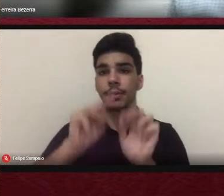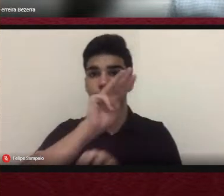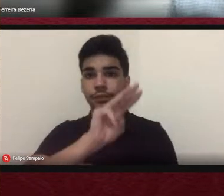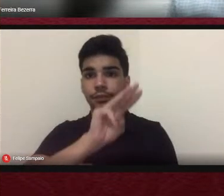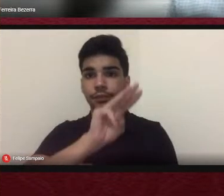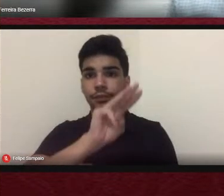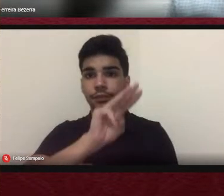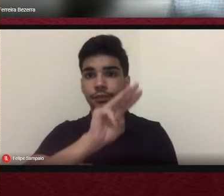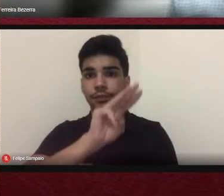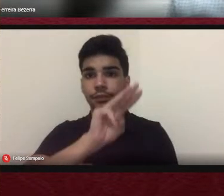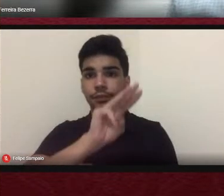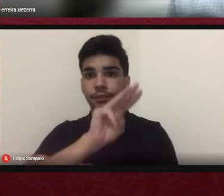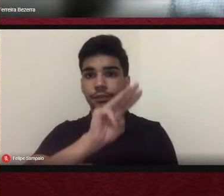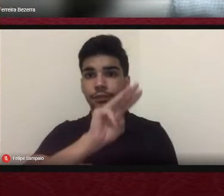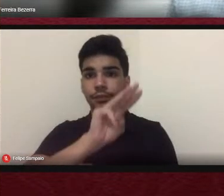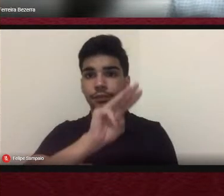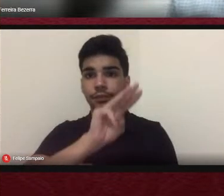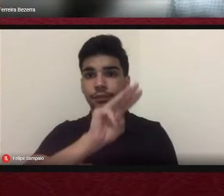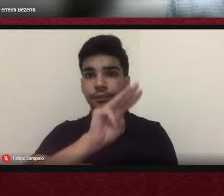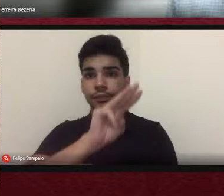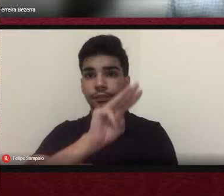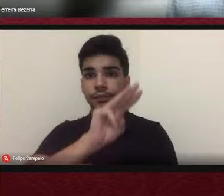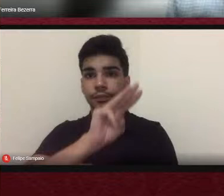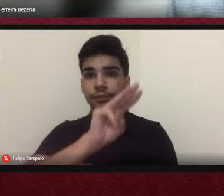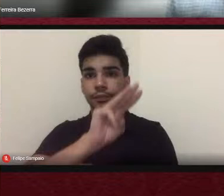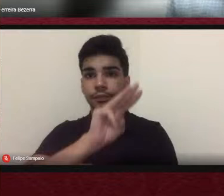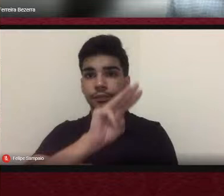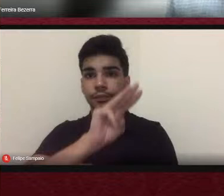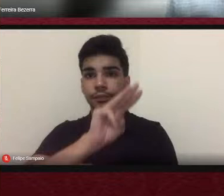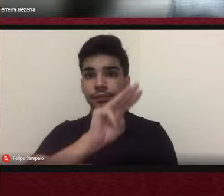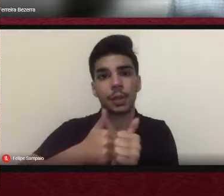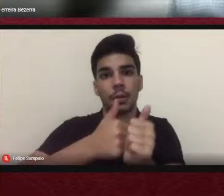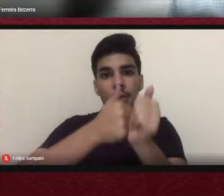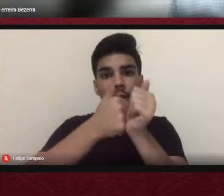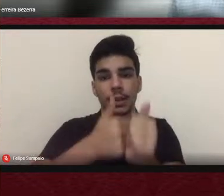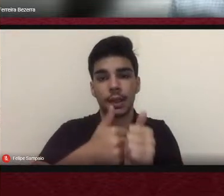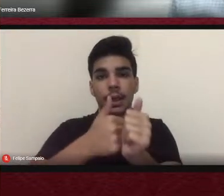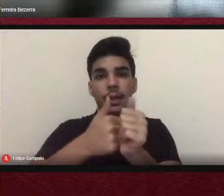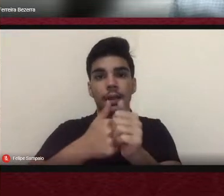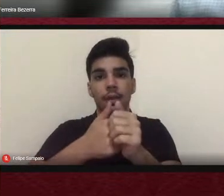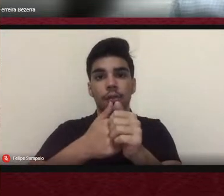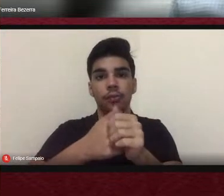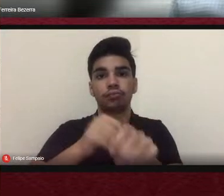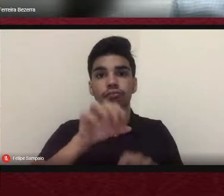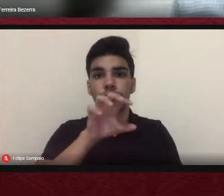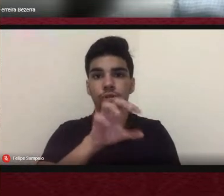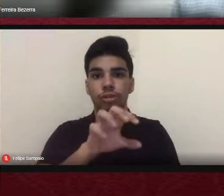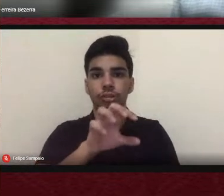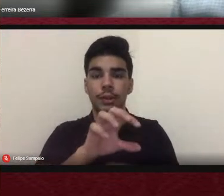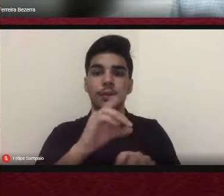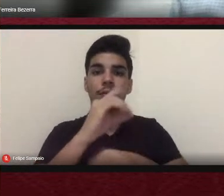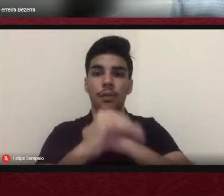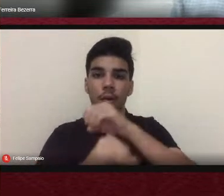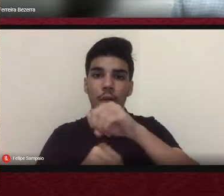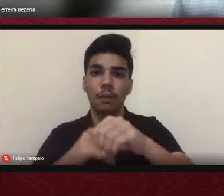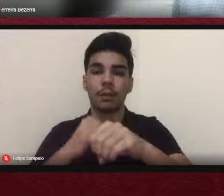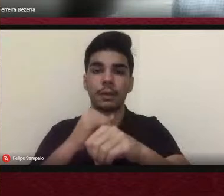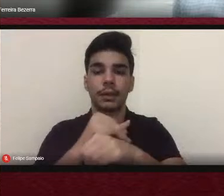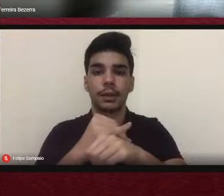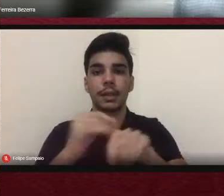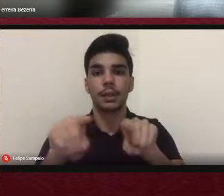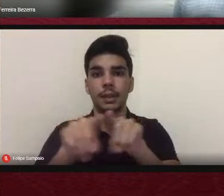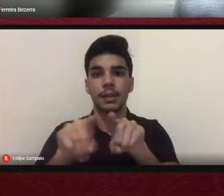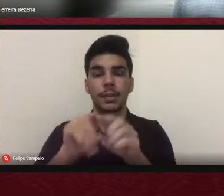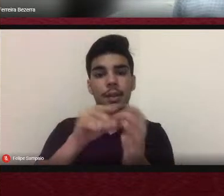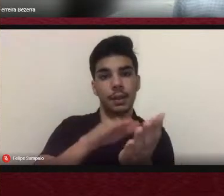acompanhar de forma online essas publicações todas. Todos os livros publicados pela editora, impressos, também estão